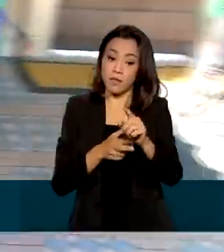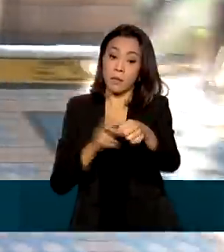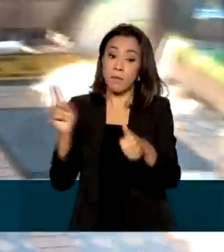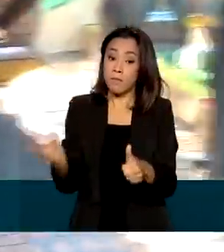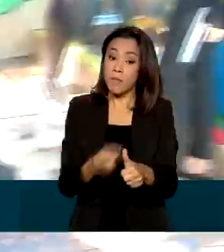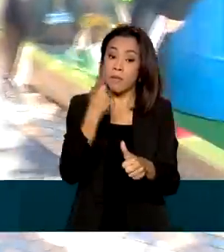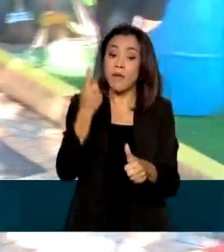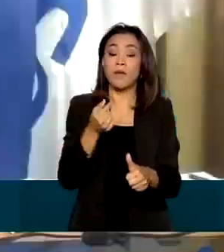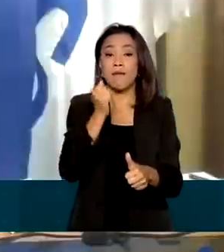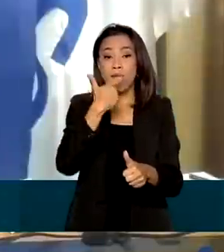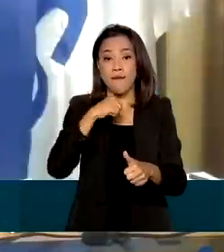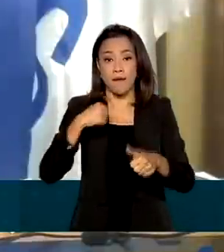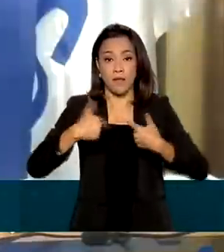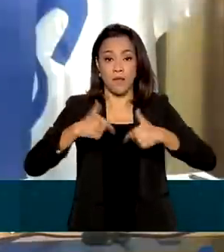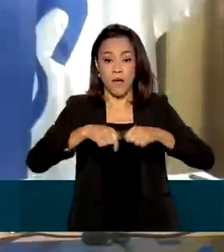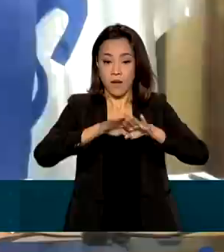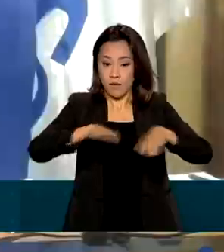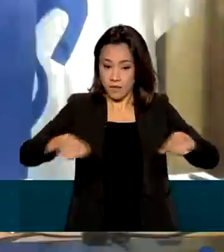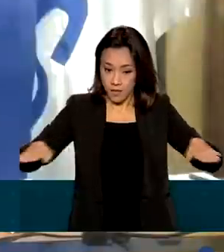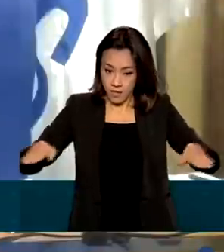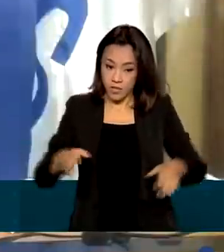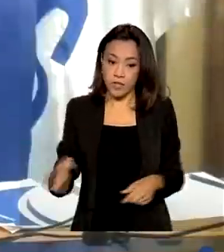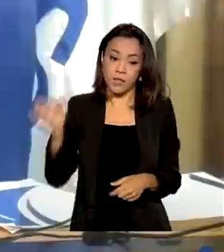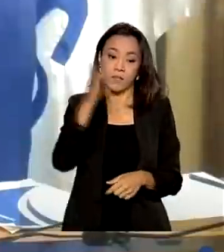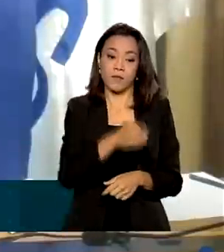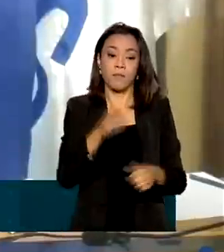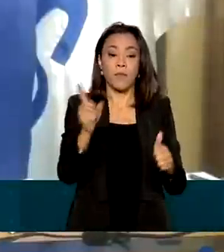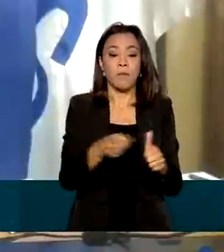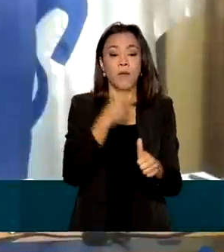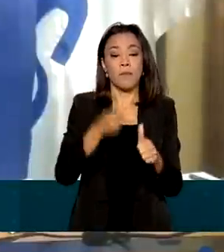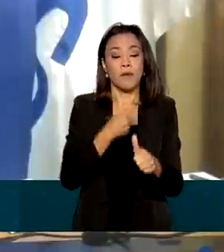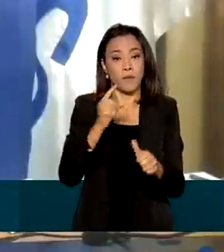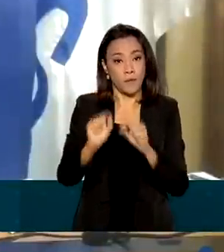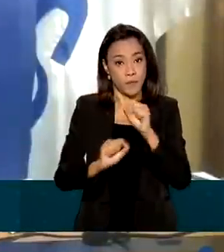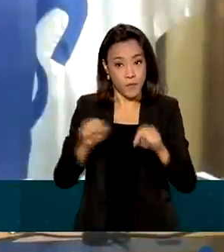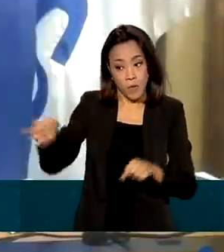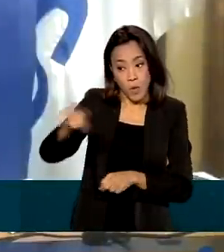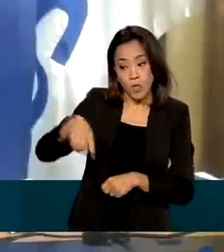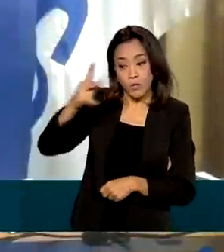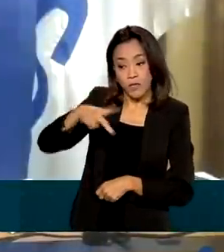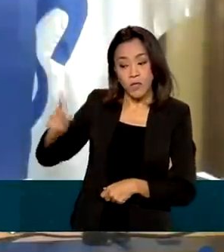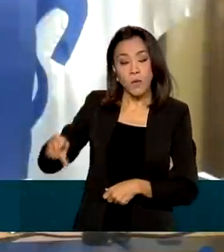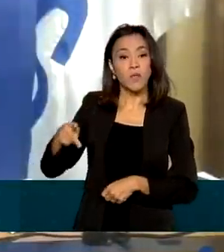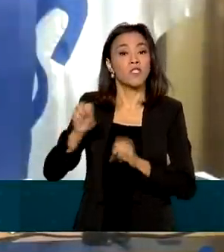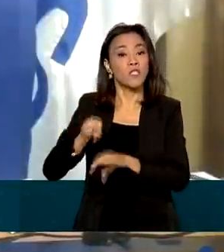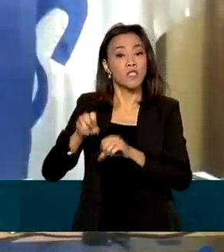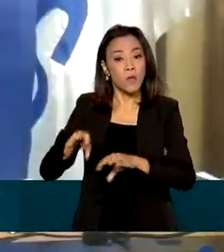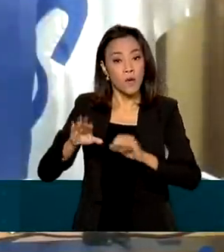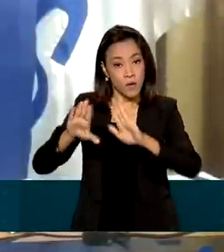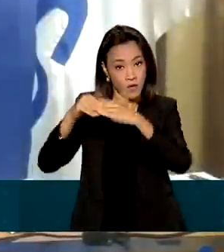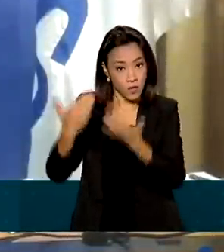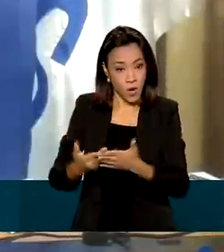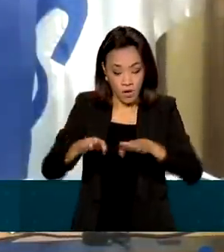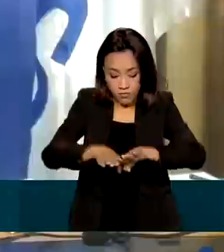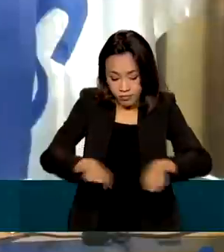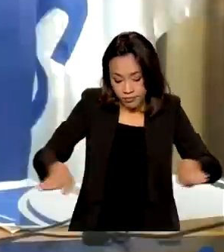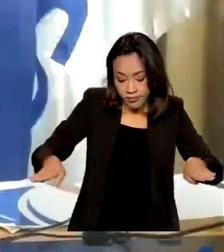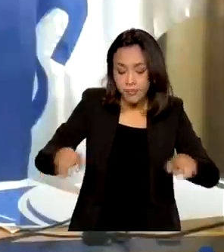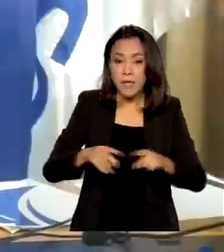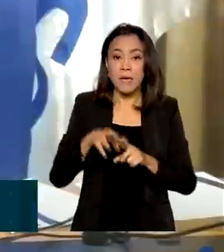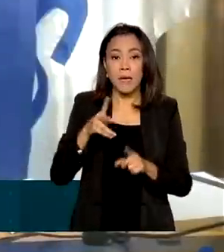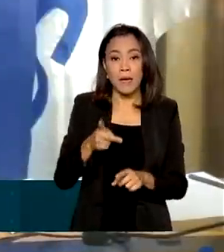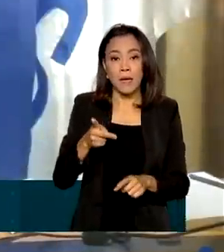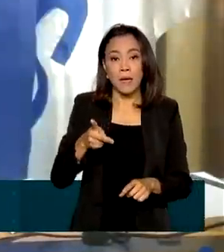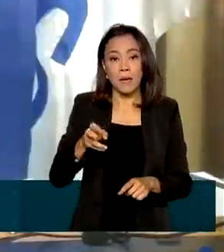trabalham nas creches. Inicia-se por trabalhadores de educação de creche, depois pré-escola, ensino